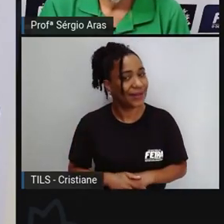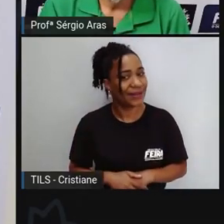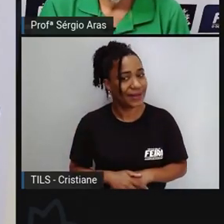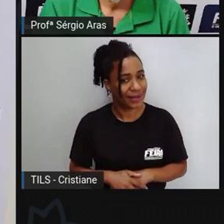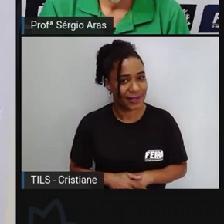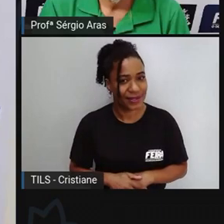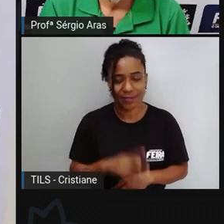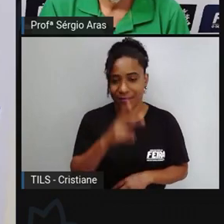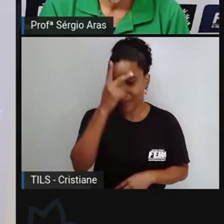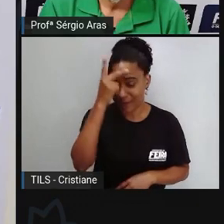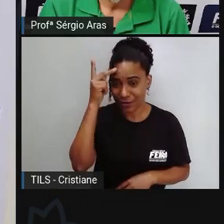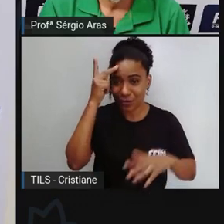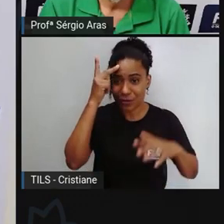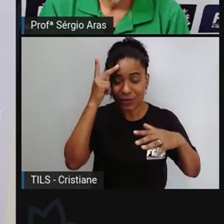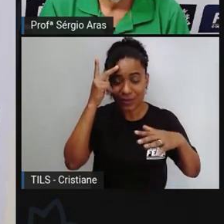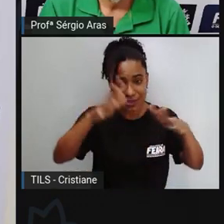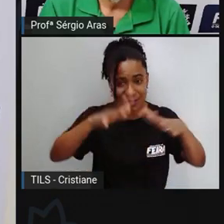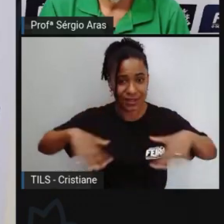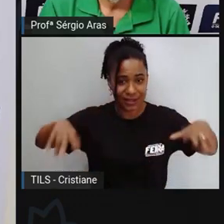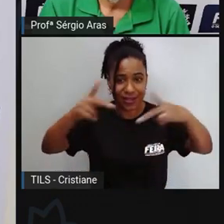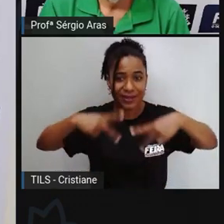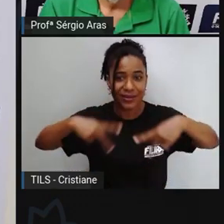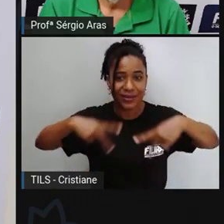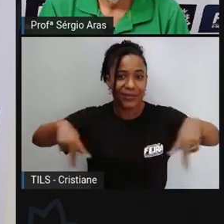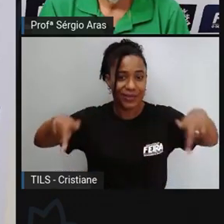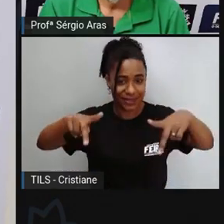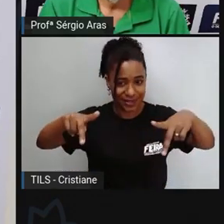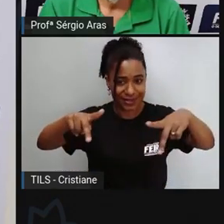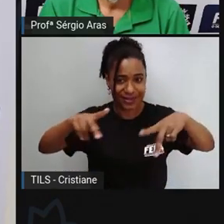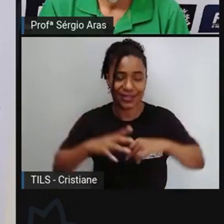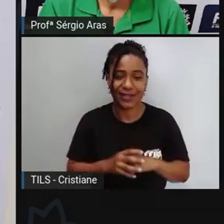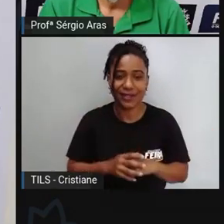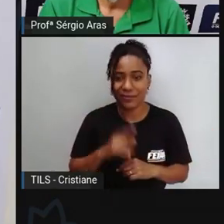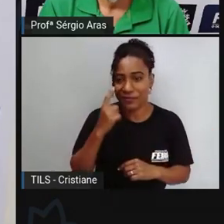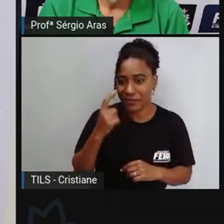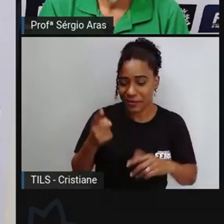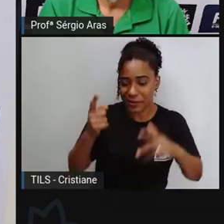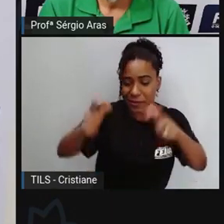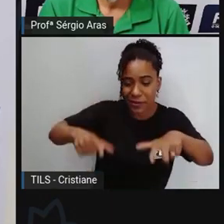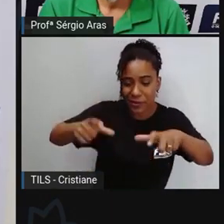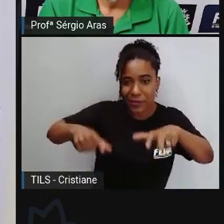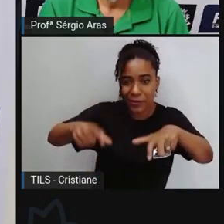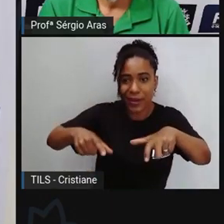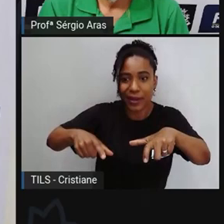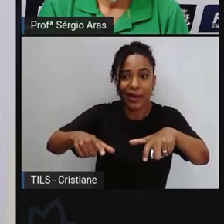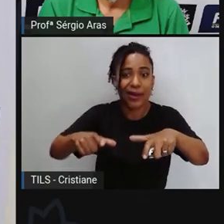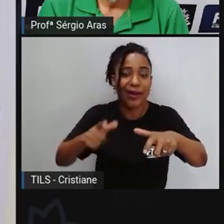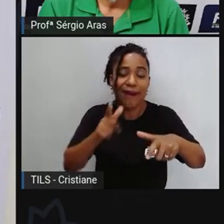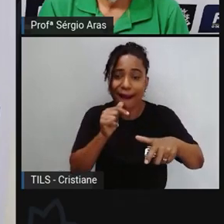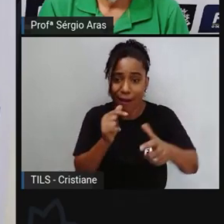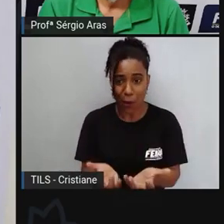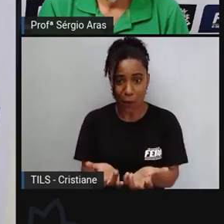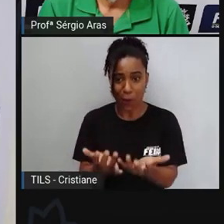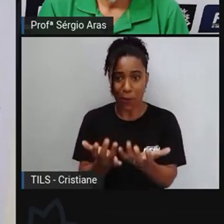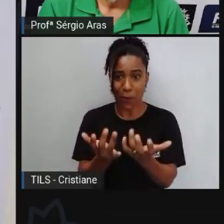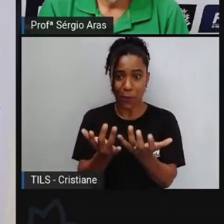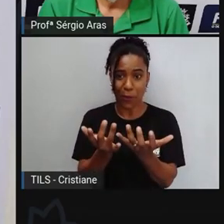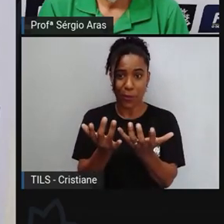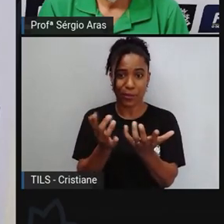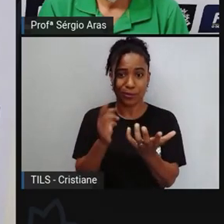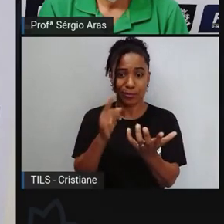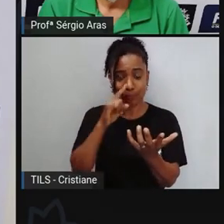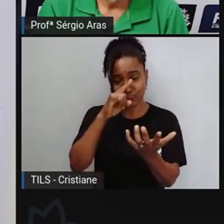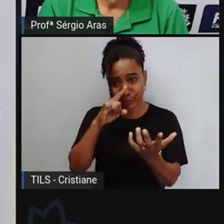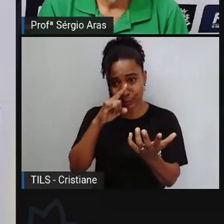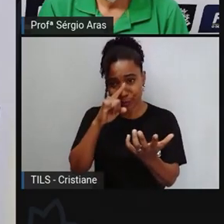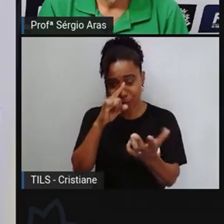humano não enxerga que às vezes ele está ocupando um lugar que não seria seguro. Sérgio, eu estava essa semana